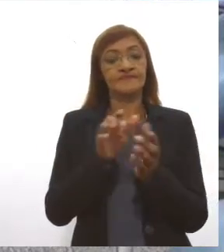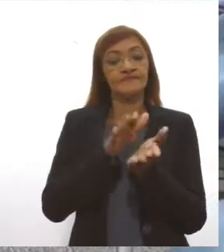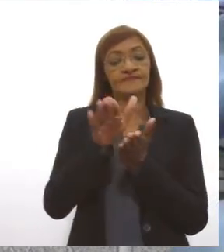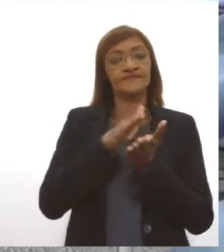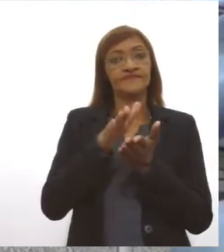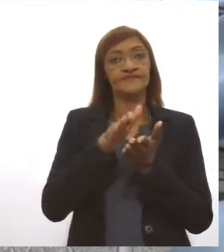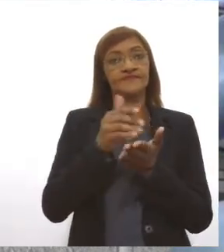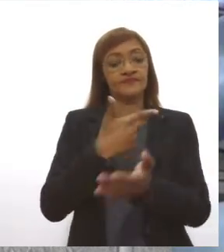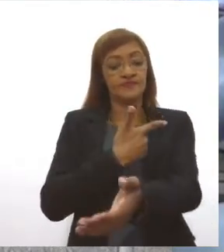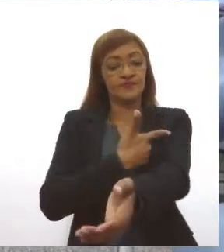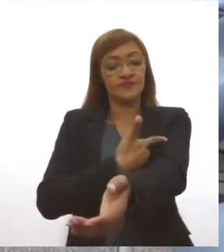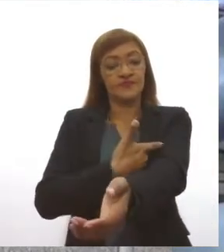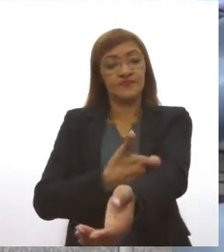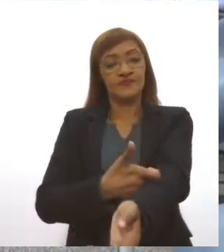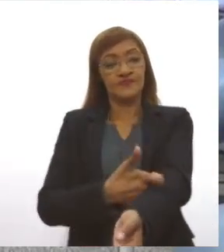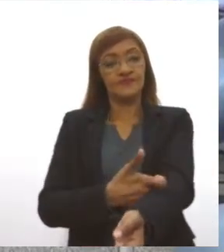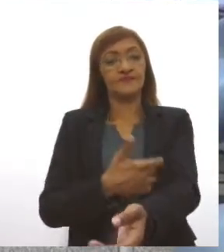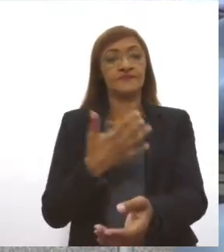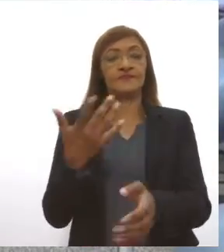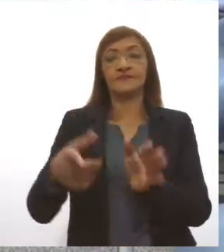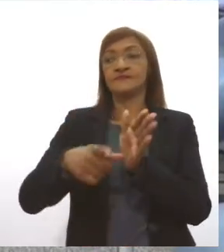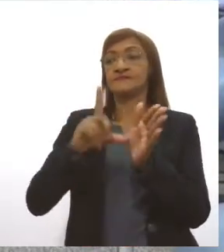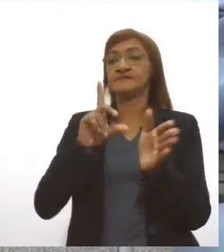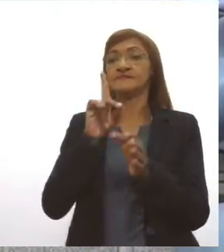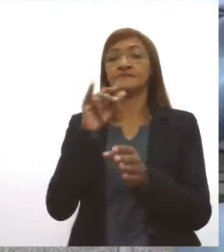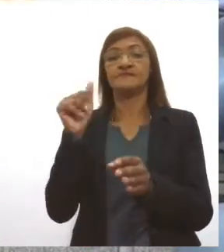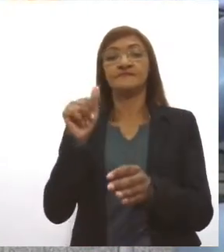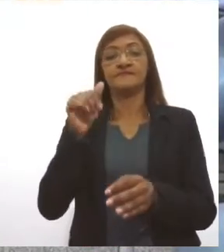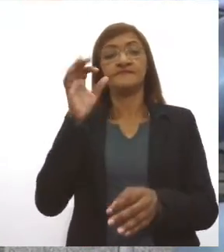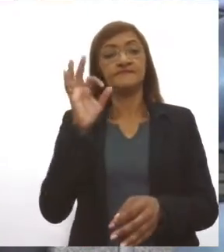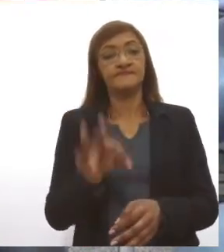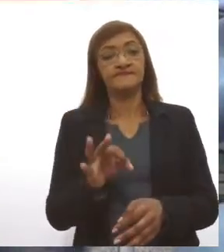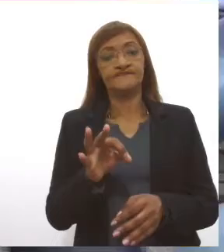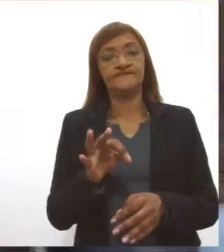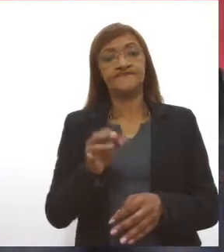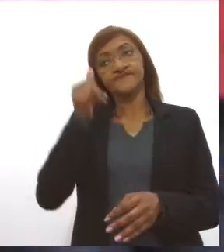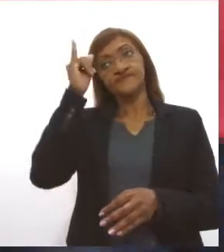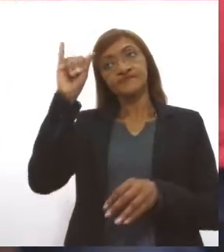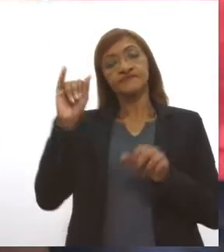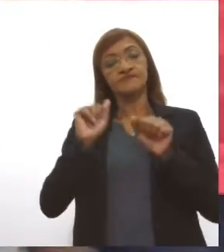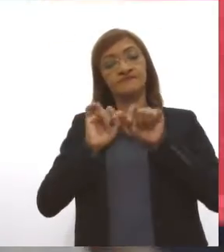agendamento. Esse agendamento visa, justamente, evitar as aglomerações.